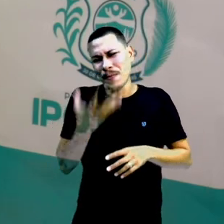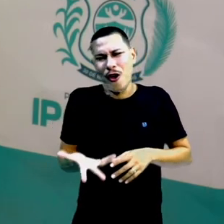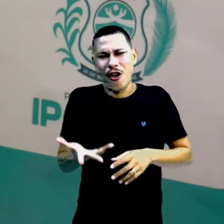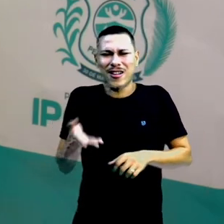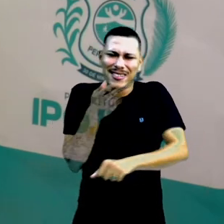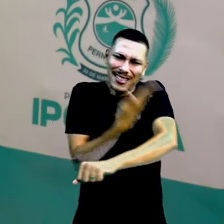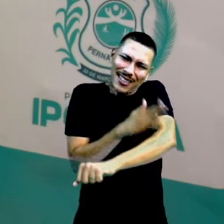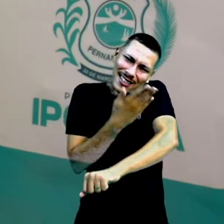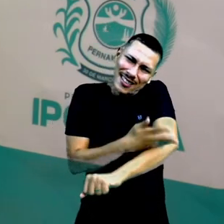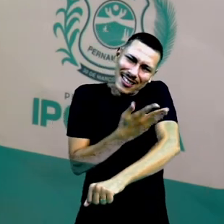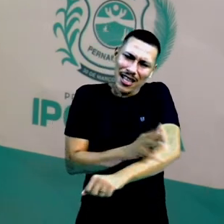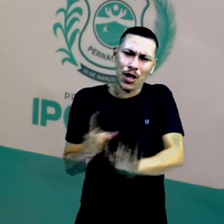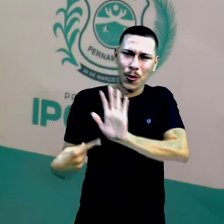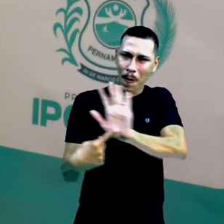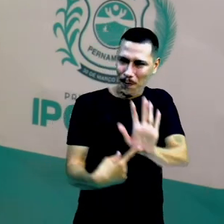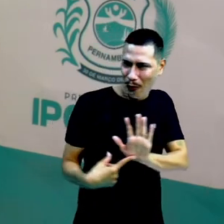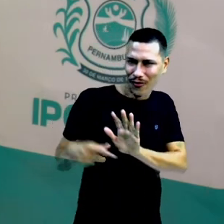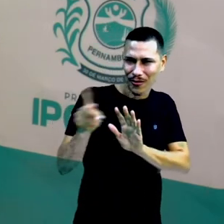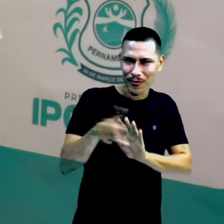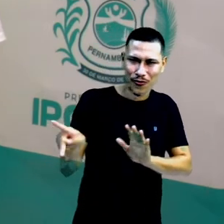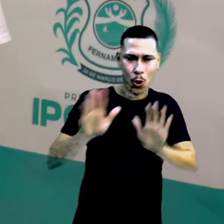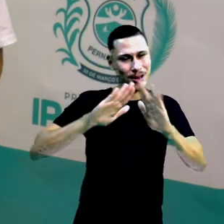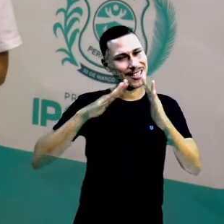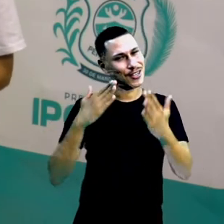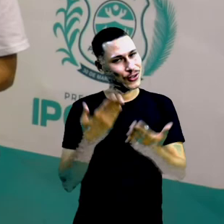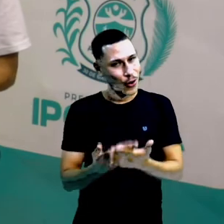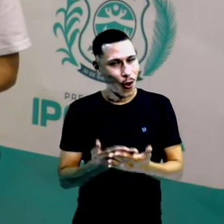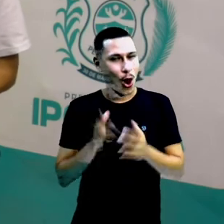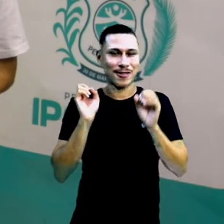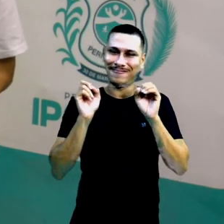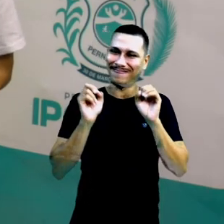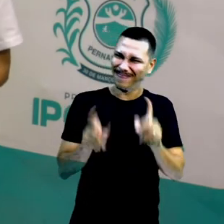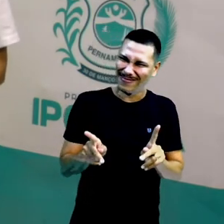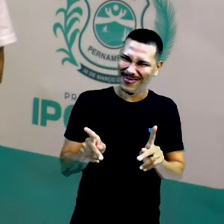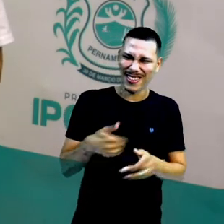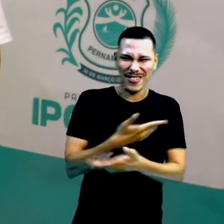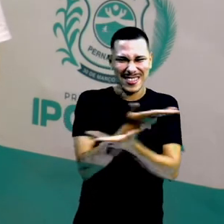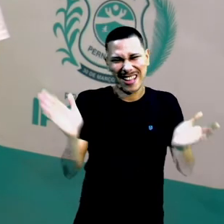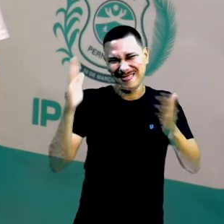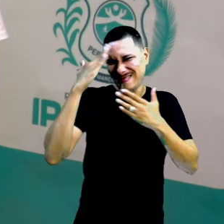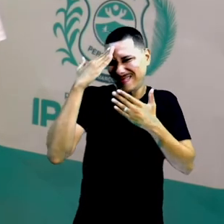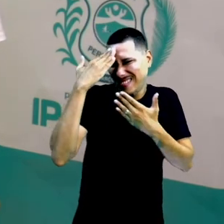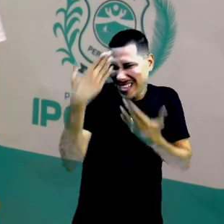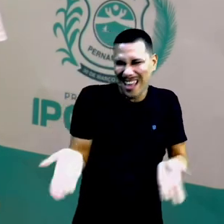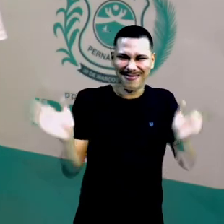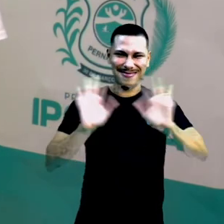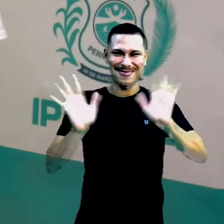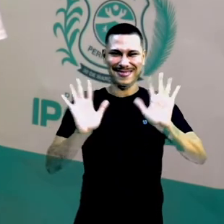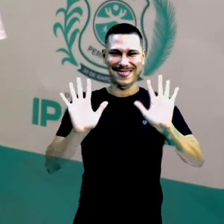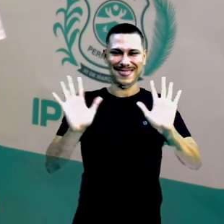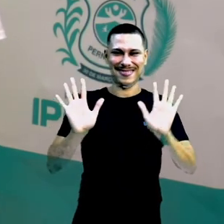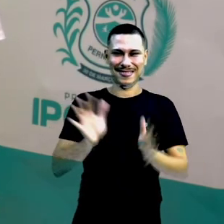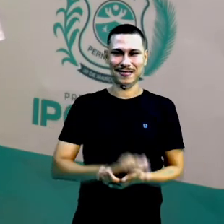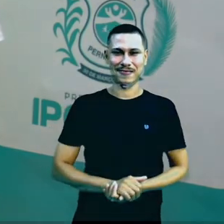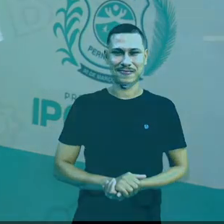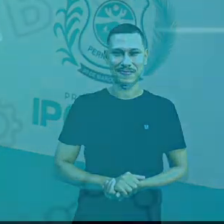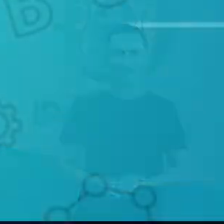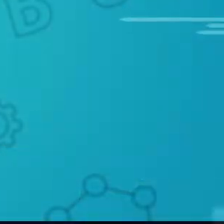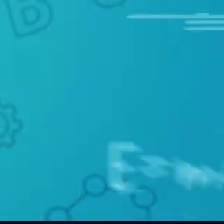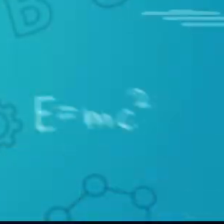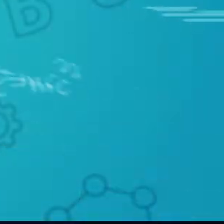Leva para a professora, que essas professoras gostam de fazer isso. Para vocês, muito obrigada. Tchau, até a próxima aula.